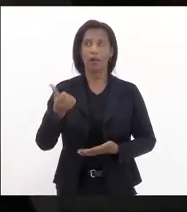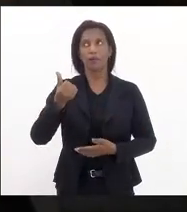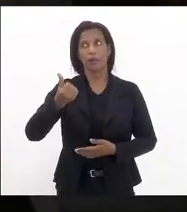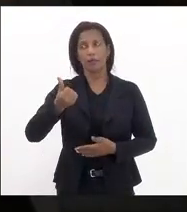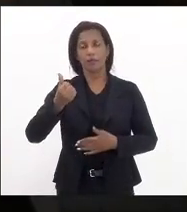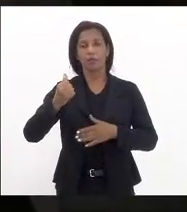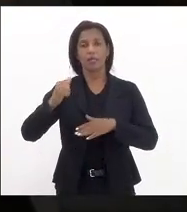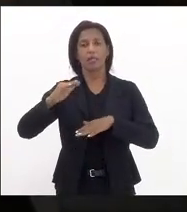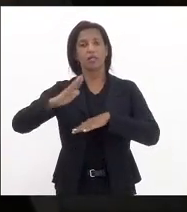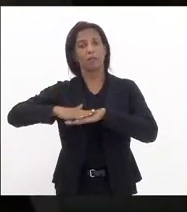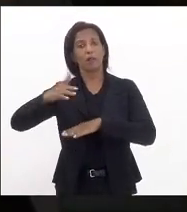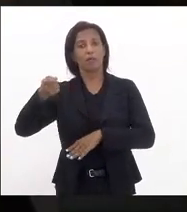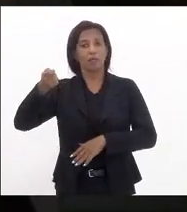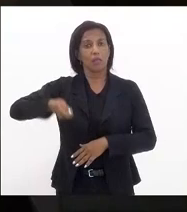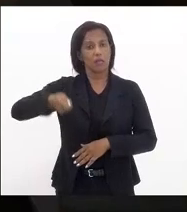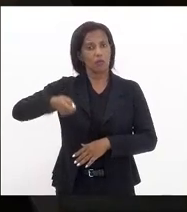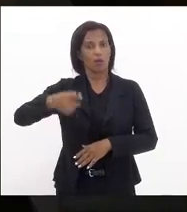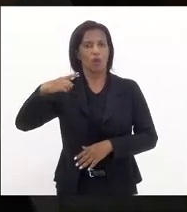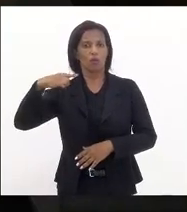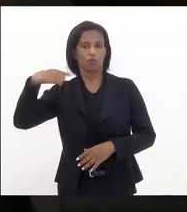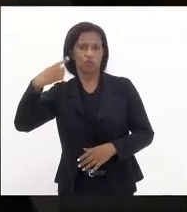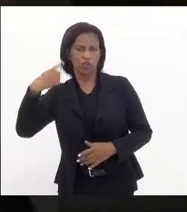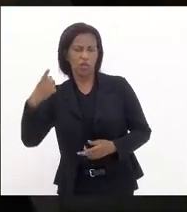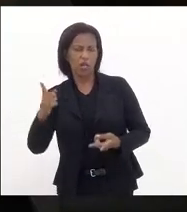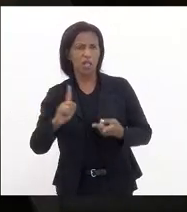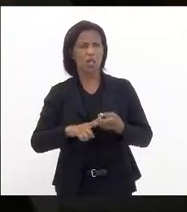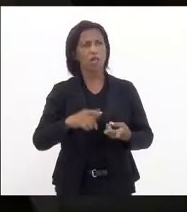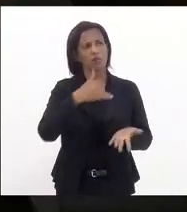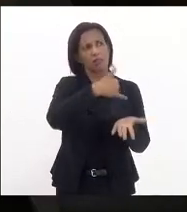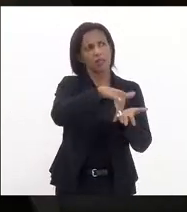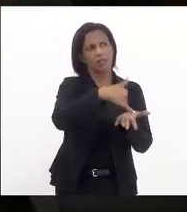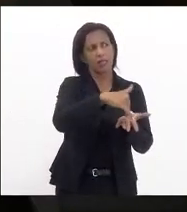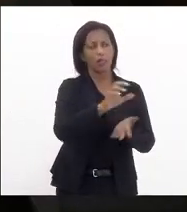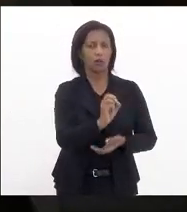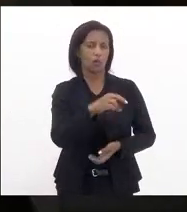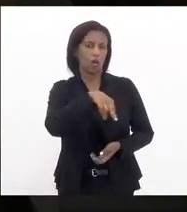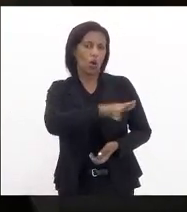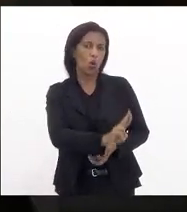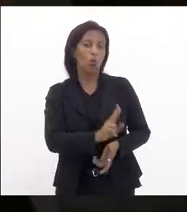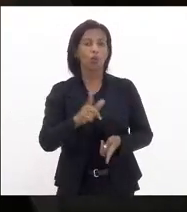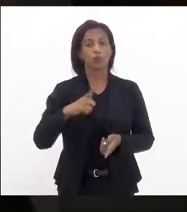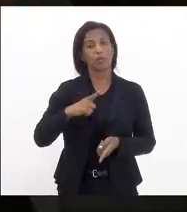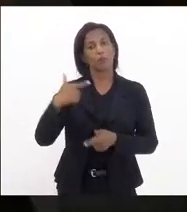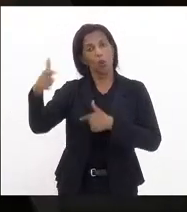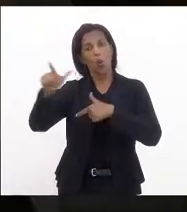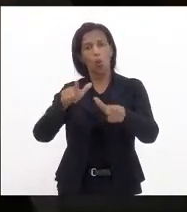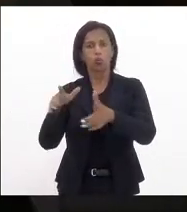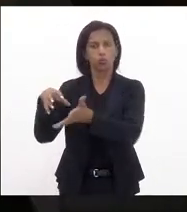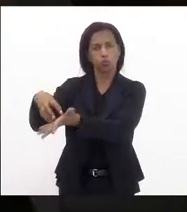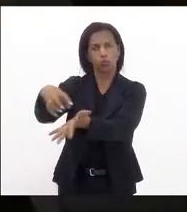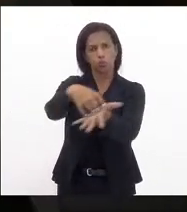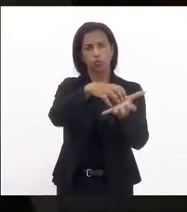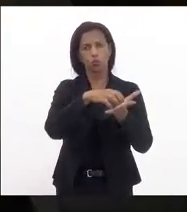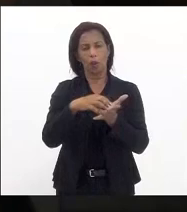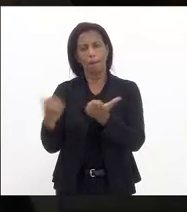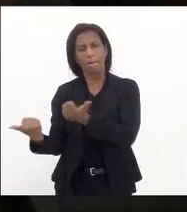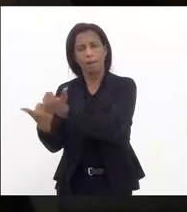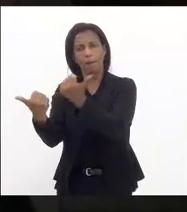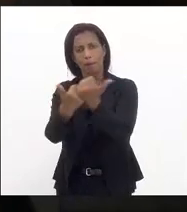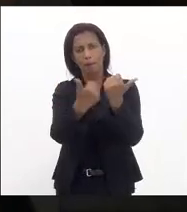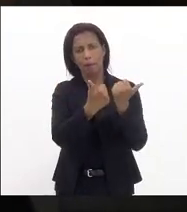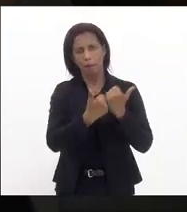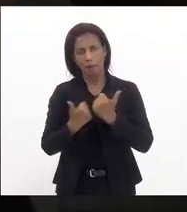o Tribunal de Direito tem o Secretariado da ONU tem também alguns órgãos alguns órgãos